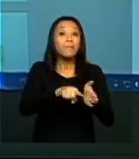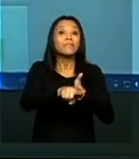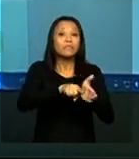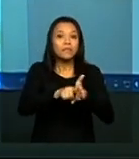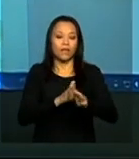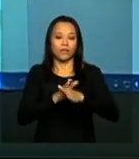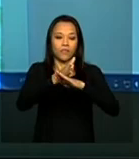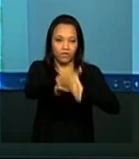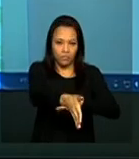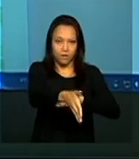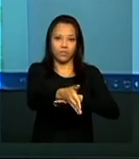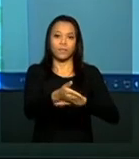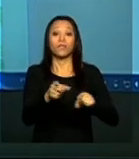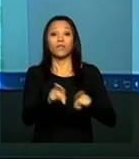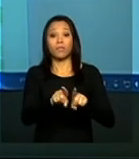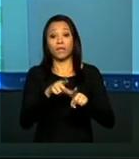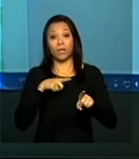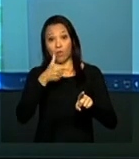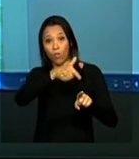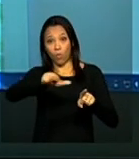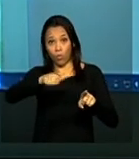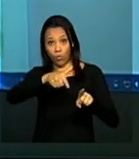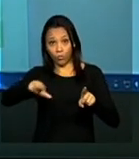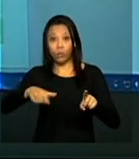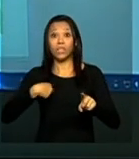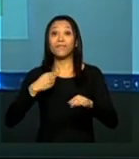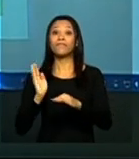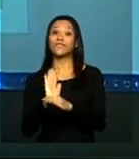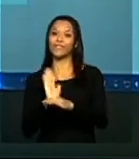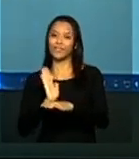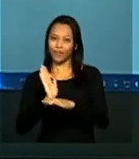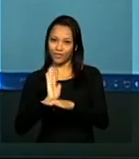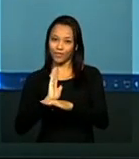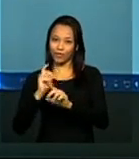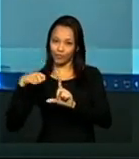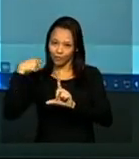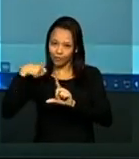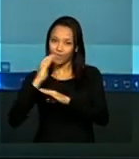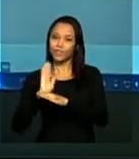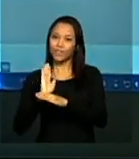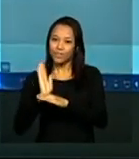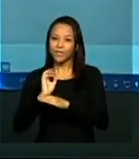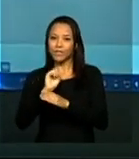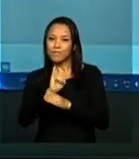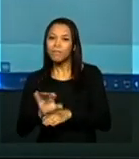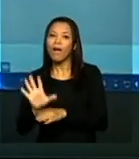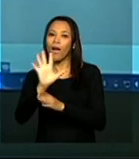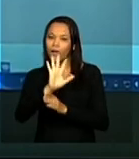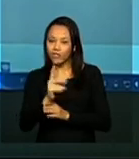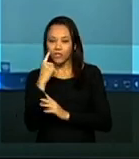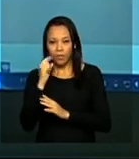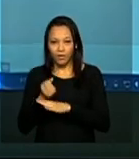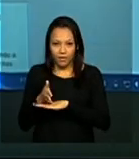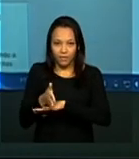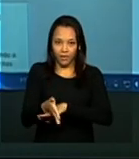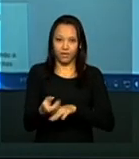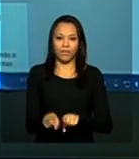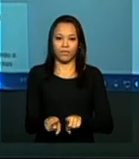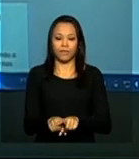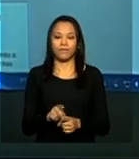E aí também tem alguns lugares que também têm vídeos já vinculados, imagens, fotos. Vamos para a outra.